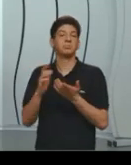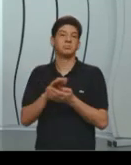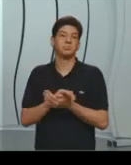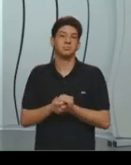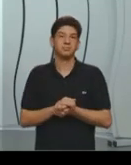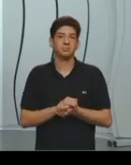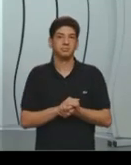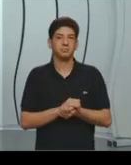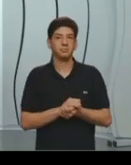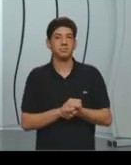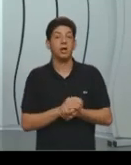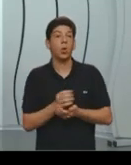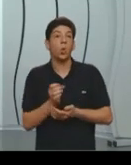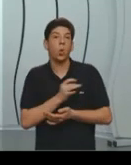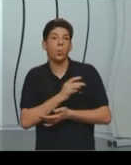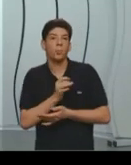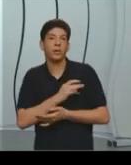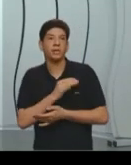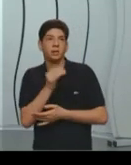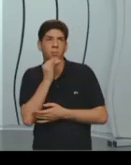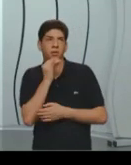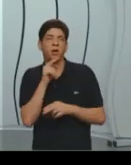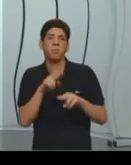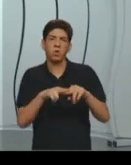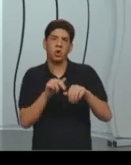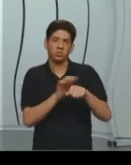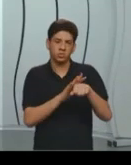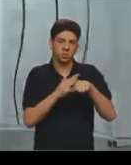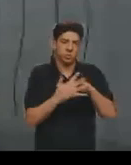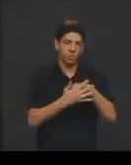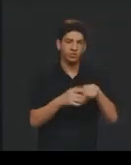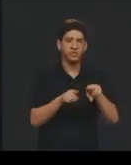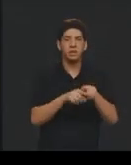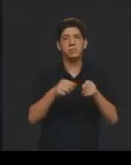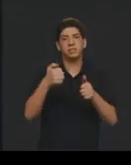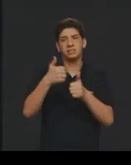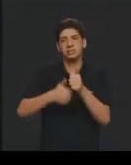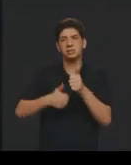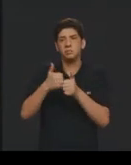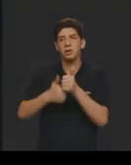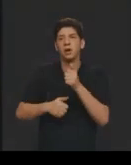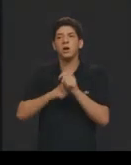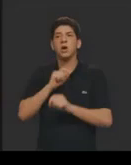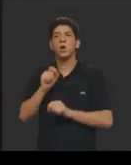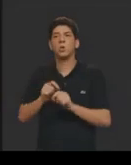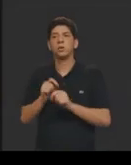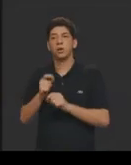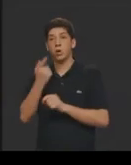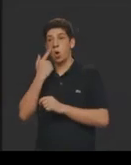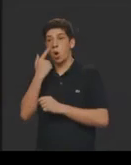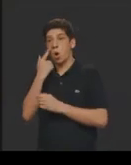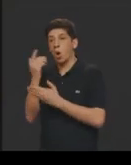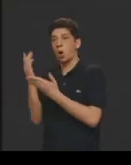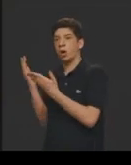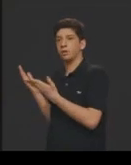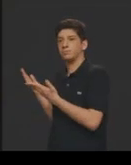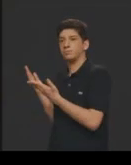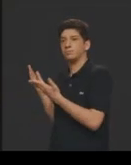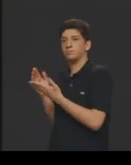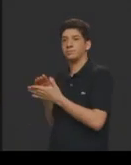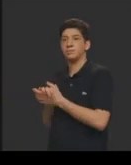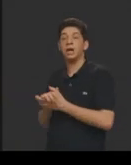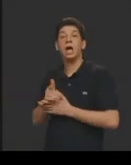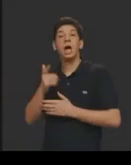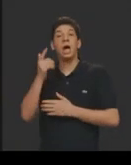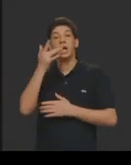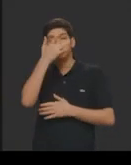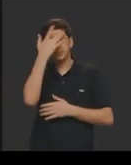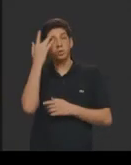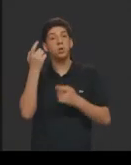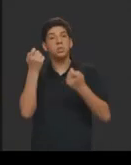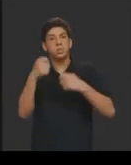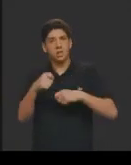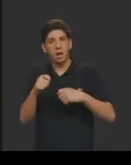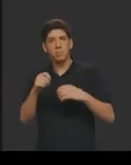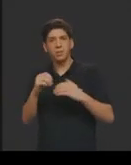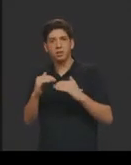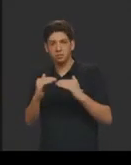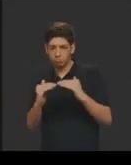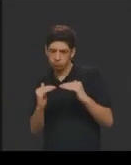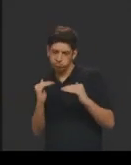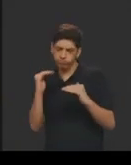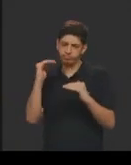inclusive essa questão do coronavírus, com a questão do desemprego, é justamente as pessoas que tinham ido para a classe C, porque tinha alguns acessos, conseguiu,